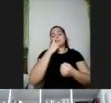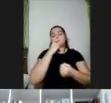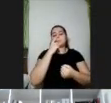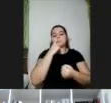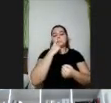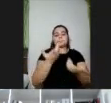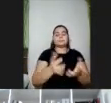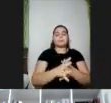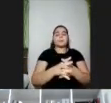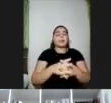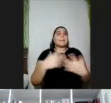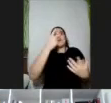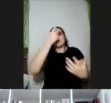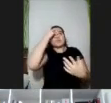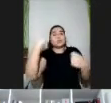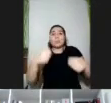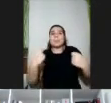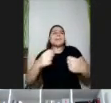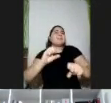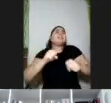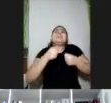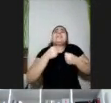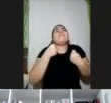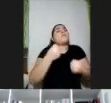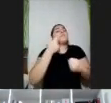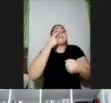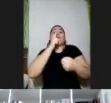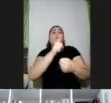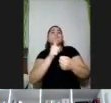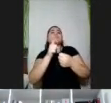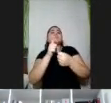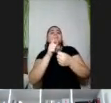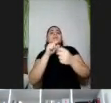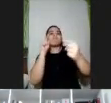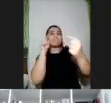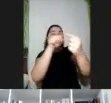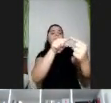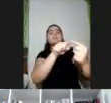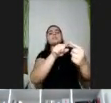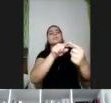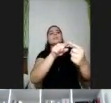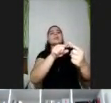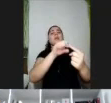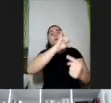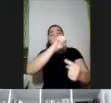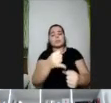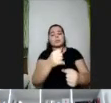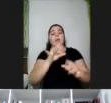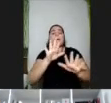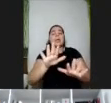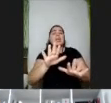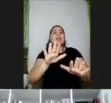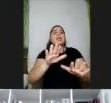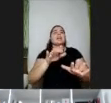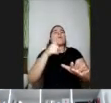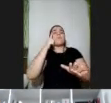exija um esforço enorme para que a pessoa consiga acessar determinadas oportunidades e que seja abrangente em relação